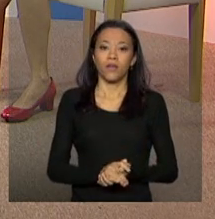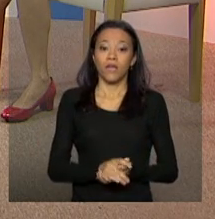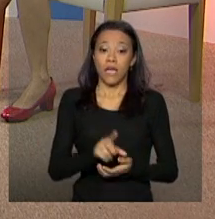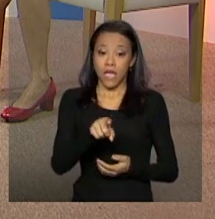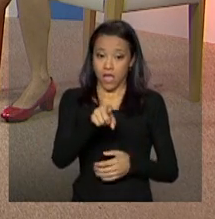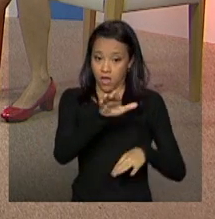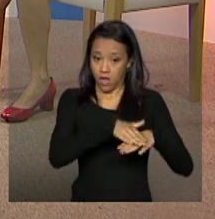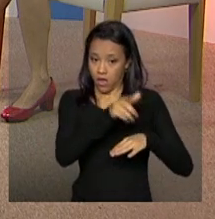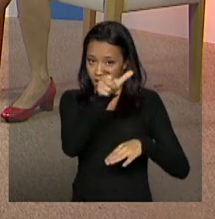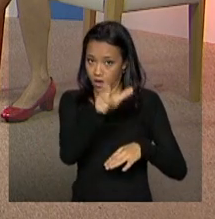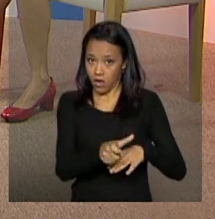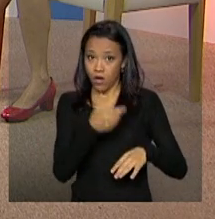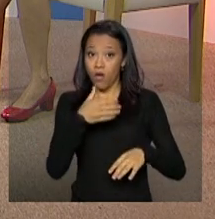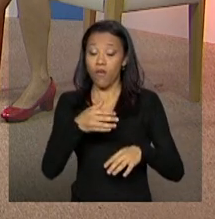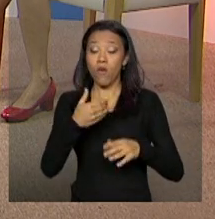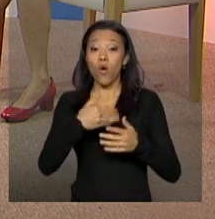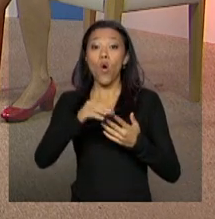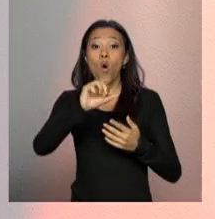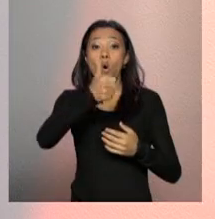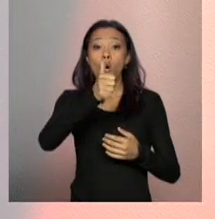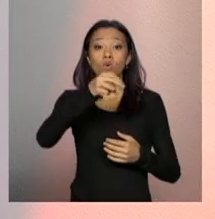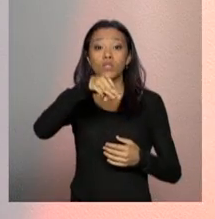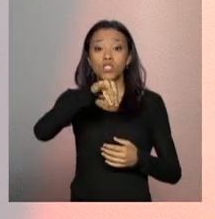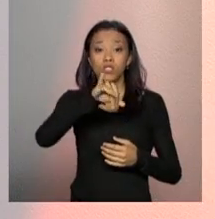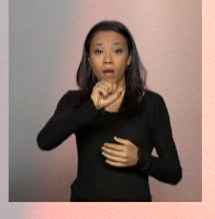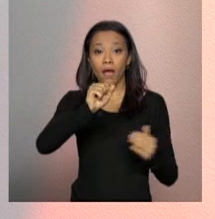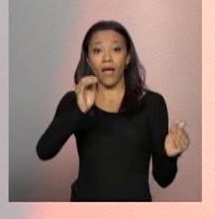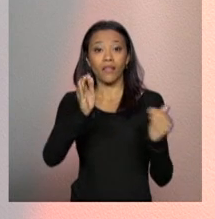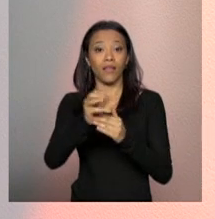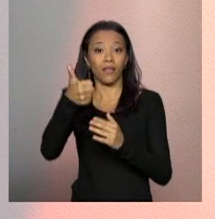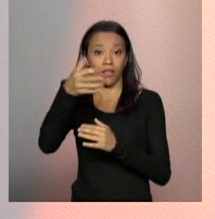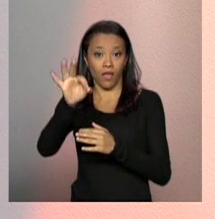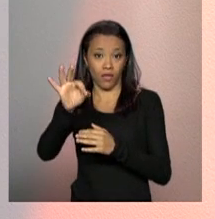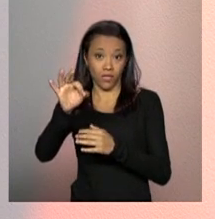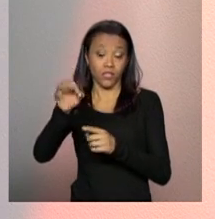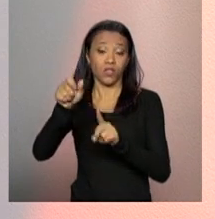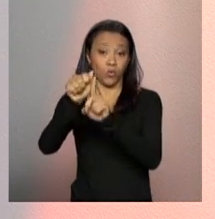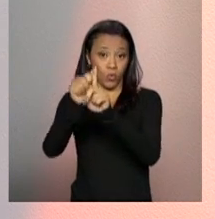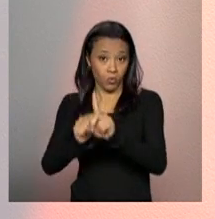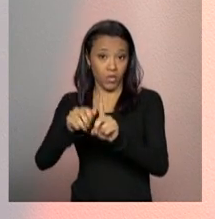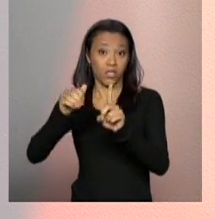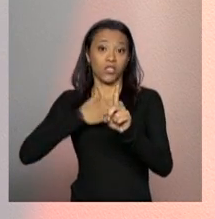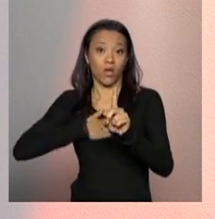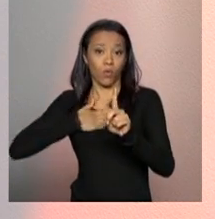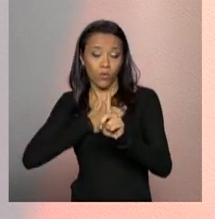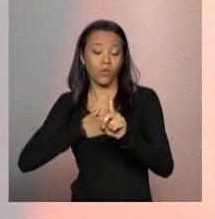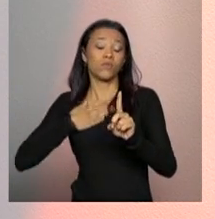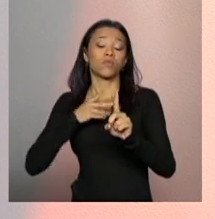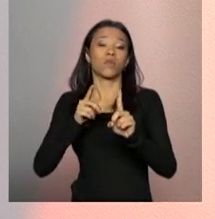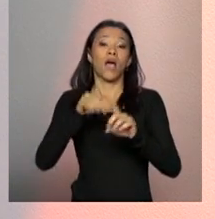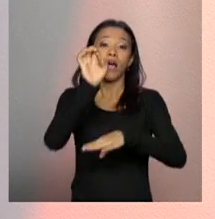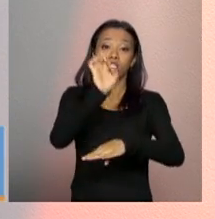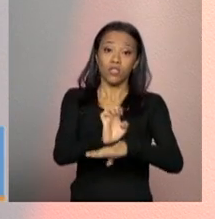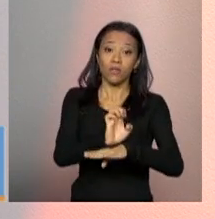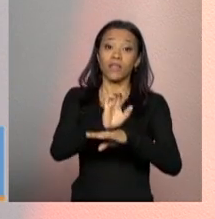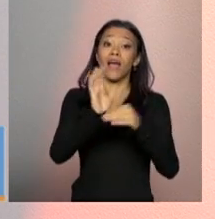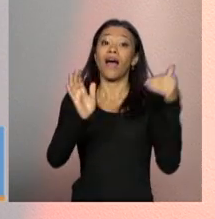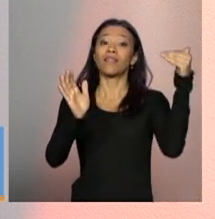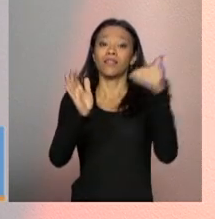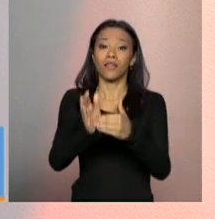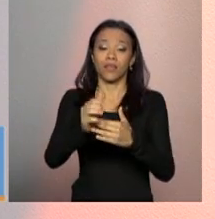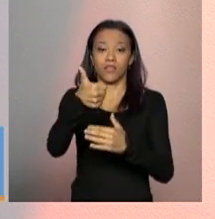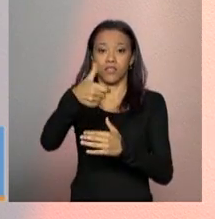coloca, né, a partir de 11 de maio, a 10 de agosto, é o período das etapas municipais, as estaduais até dia 19 de outubro.